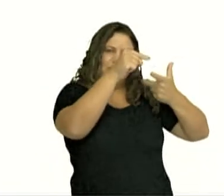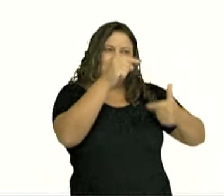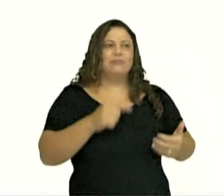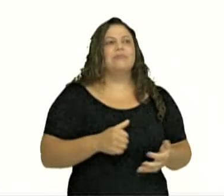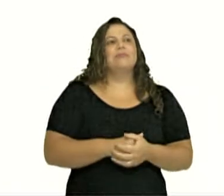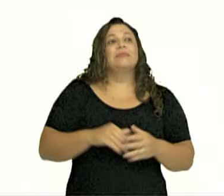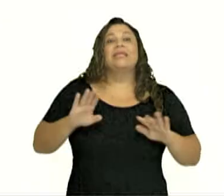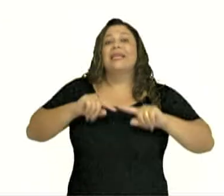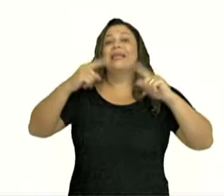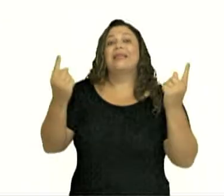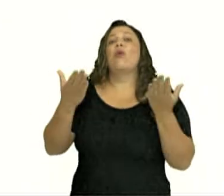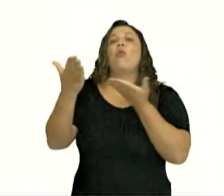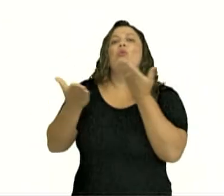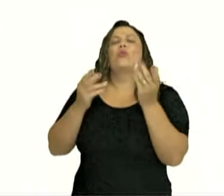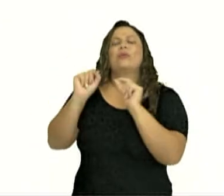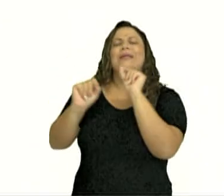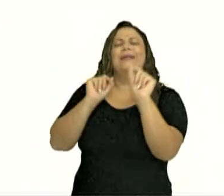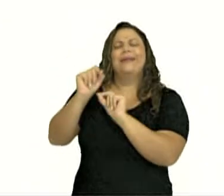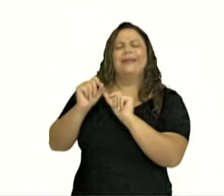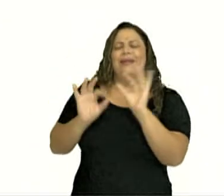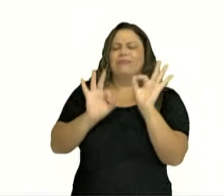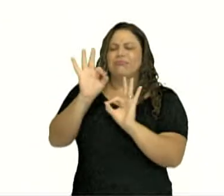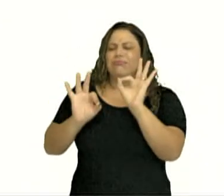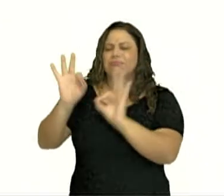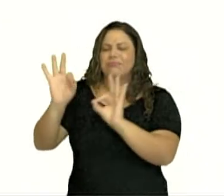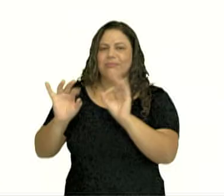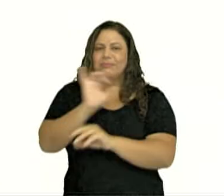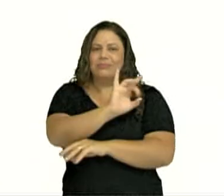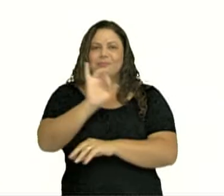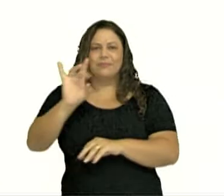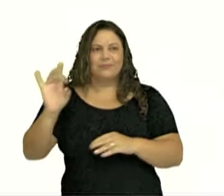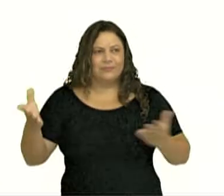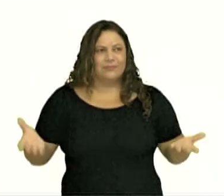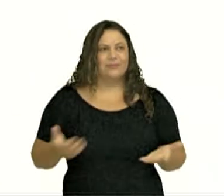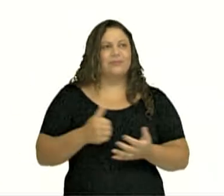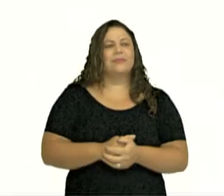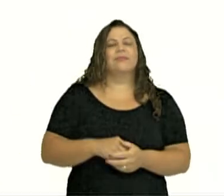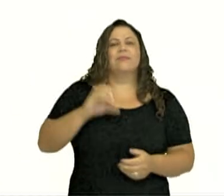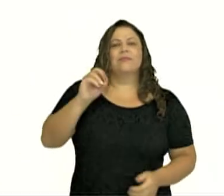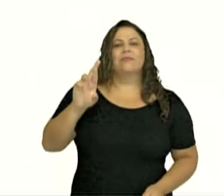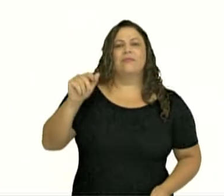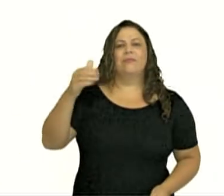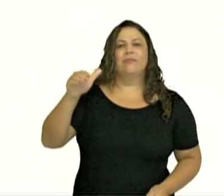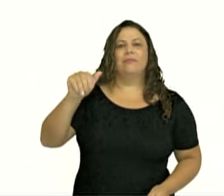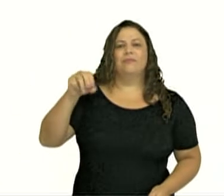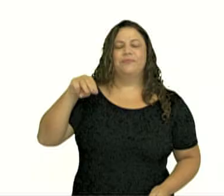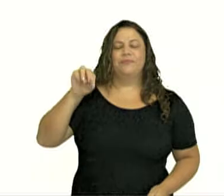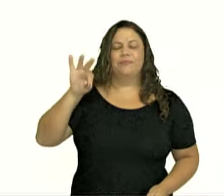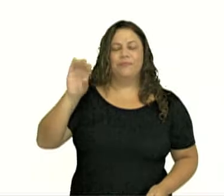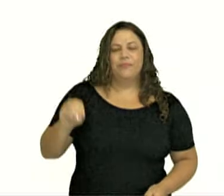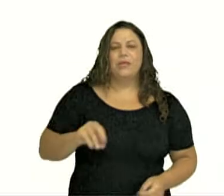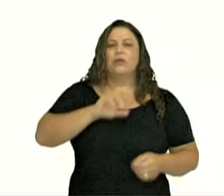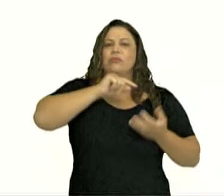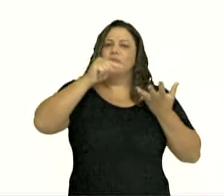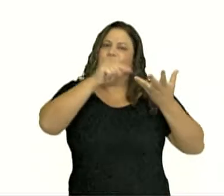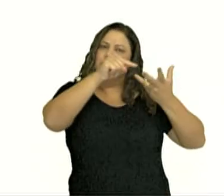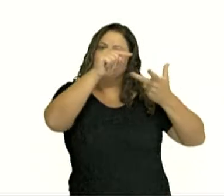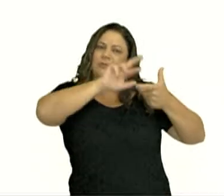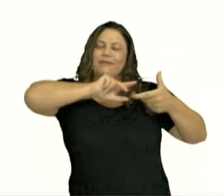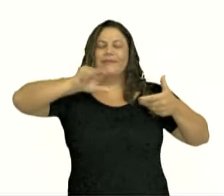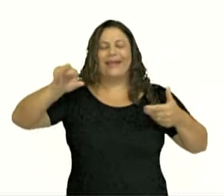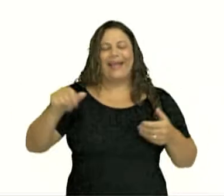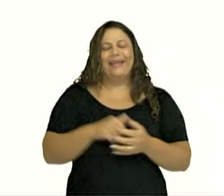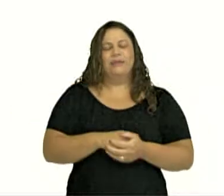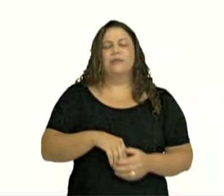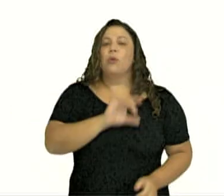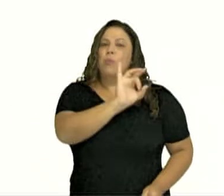Então, o que é um orçamento individualizado? O orçamento pode ser de vários tipos. Ele pode ser